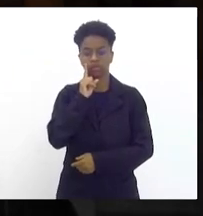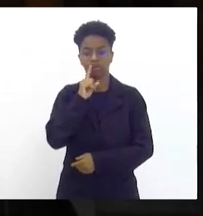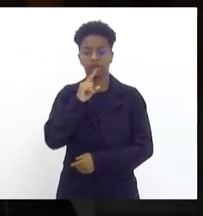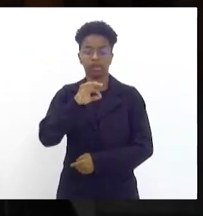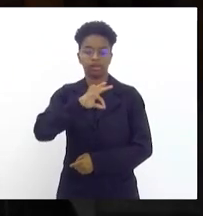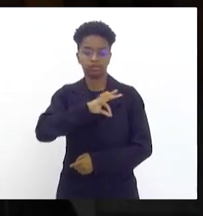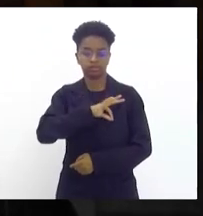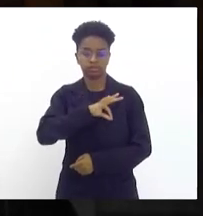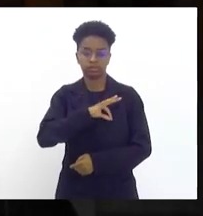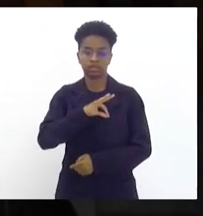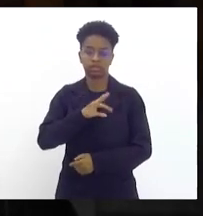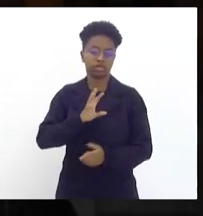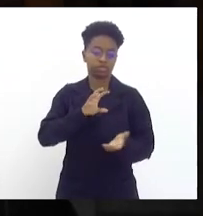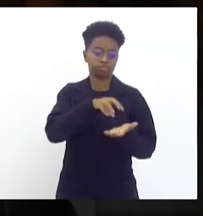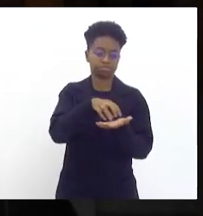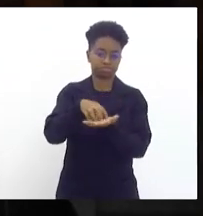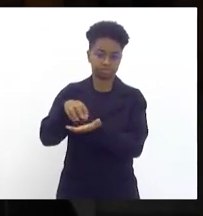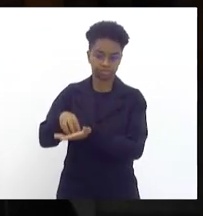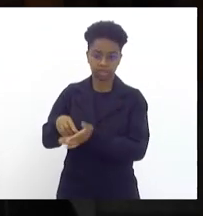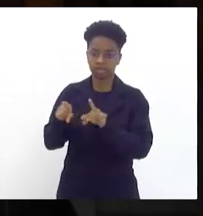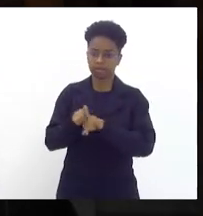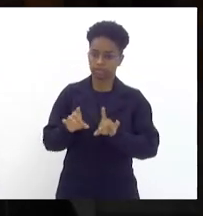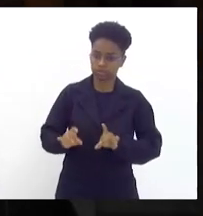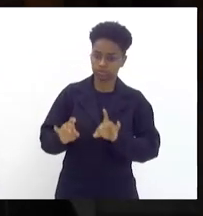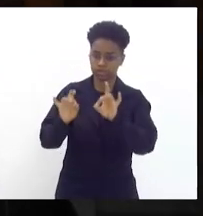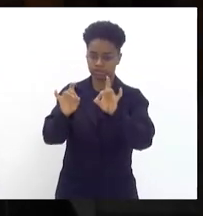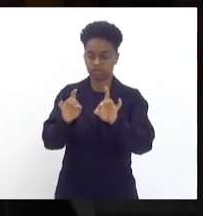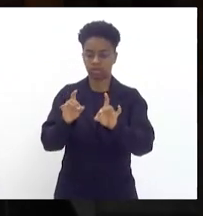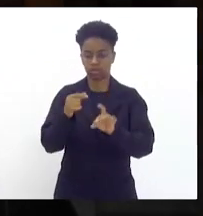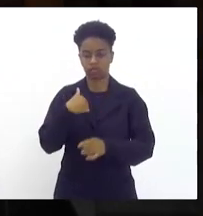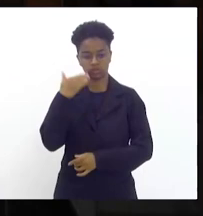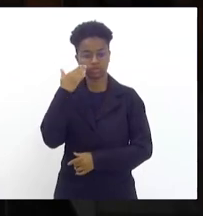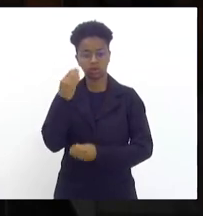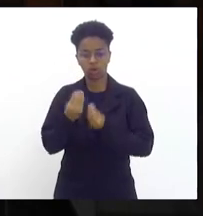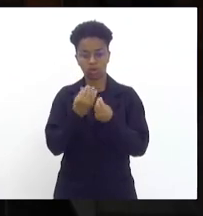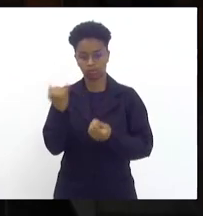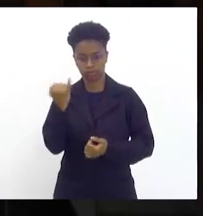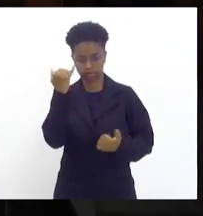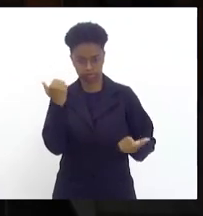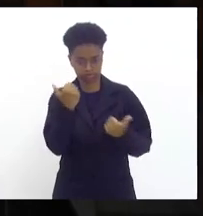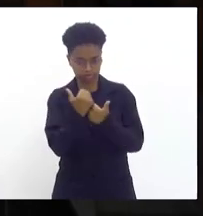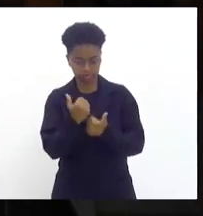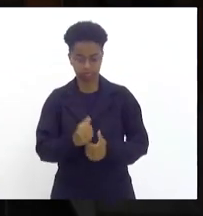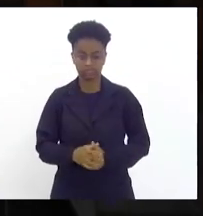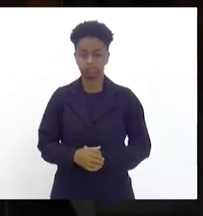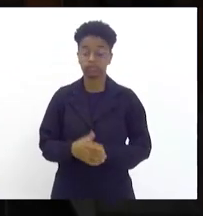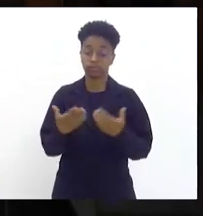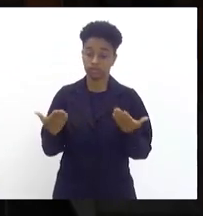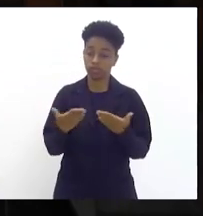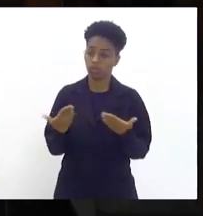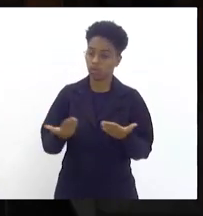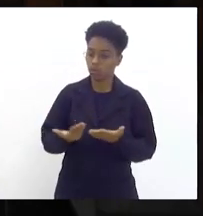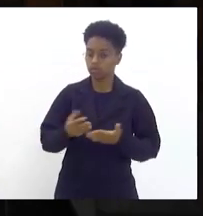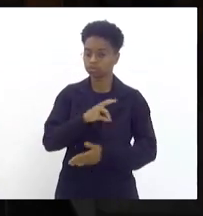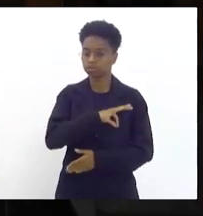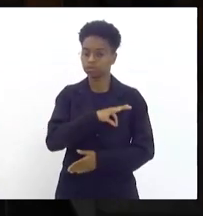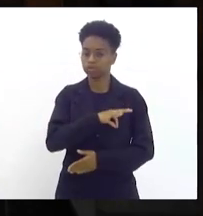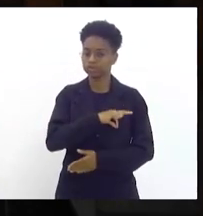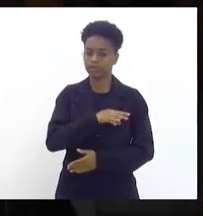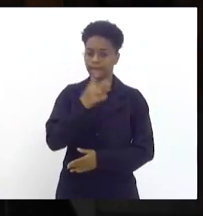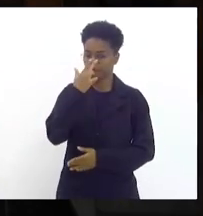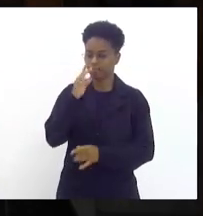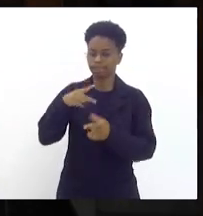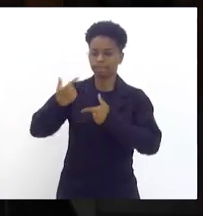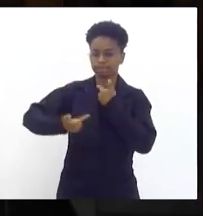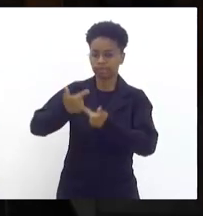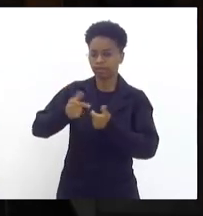distrital nas delegacias especializadas esse reforço no efetivo hoje o policial ele está se desdobrando para dar conta das